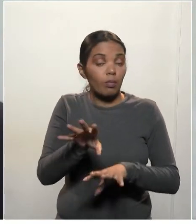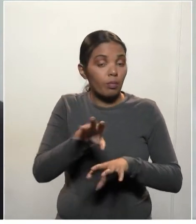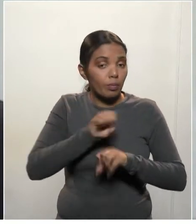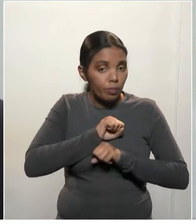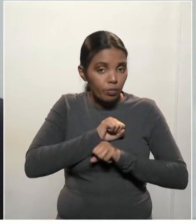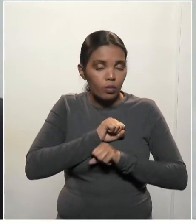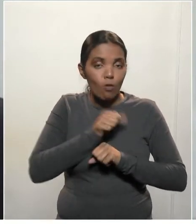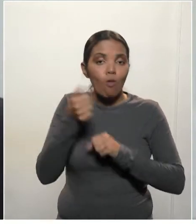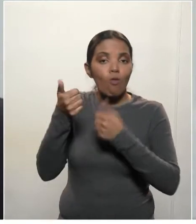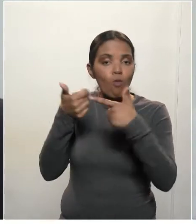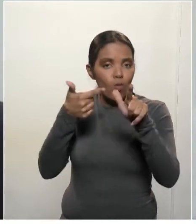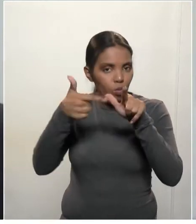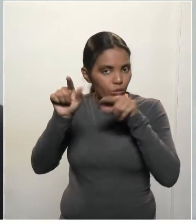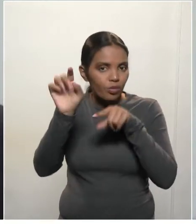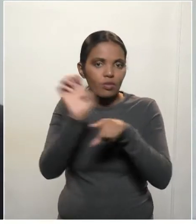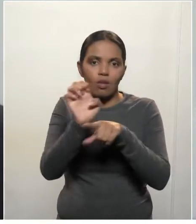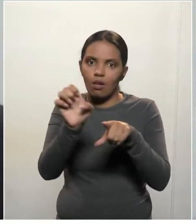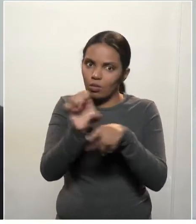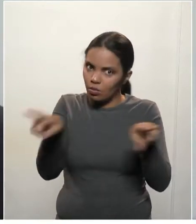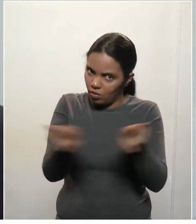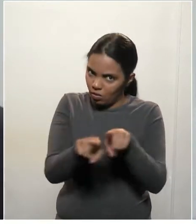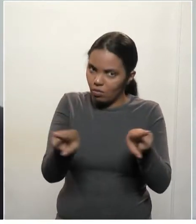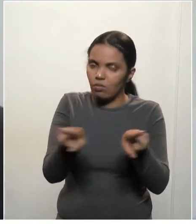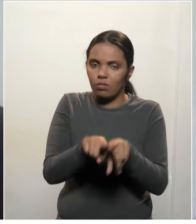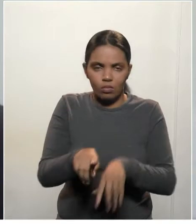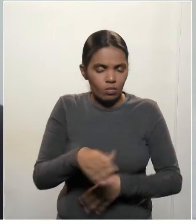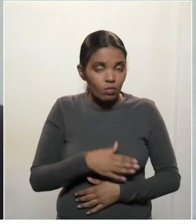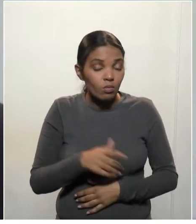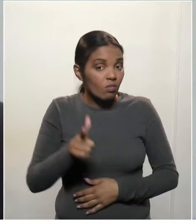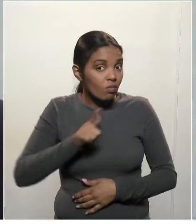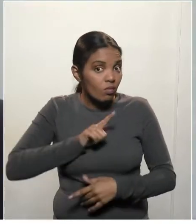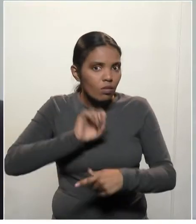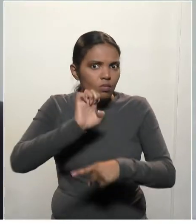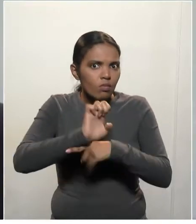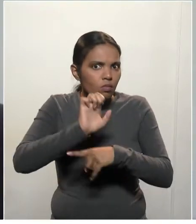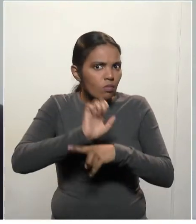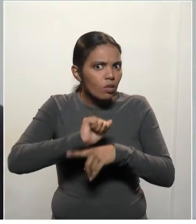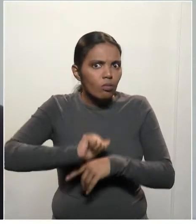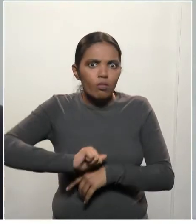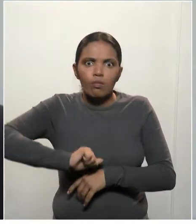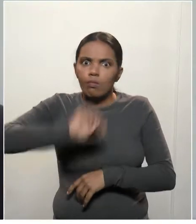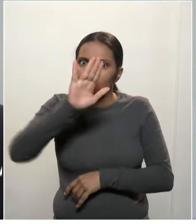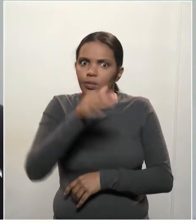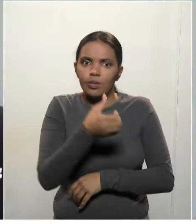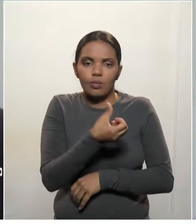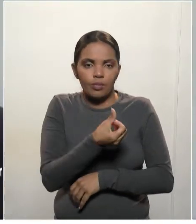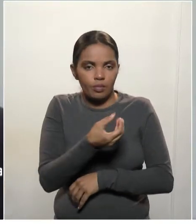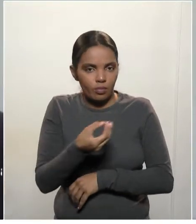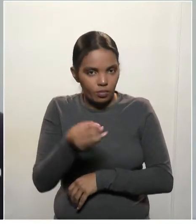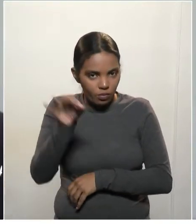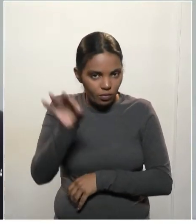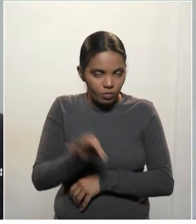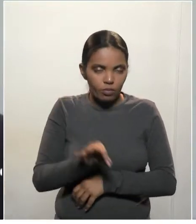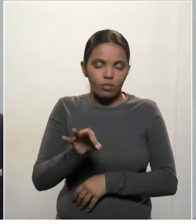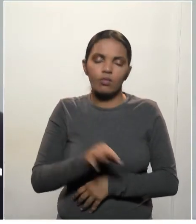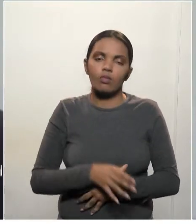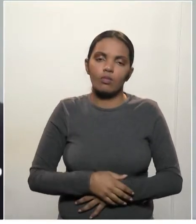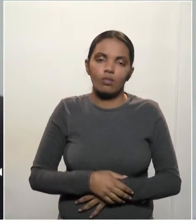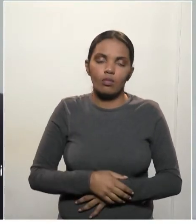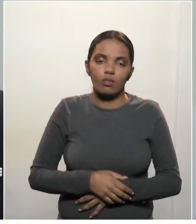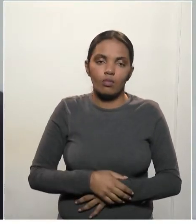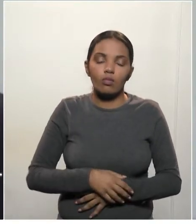em outros estados. E tem estados que o aumento, ele é maior do que 60%. E aí,